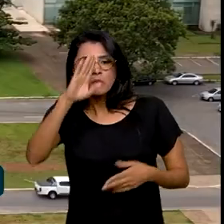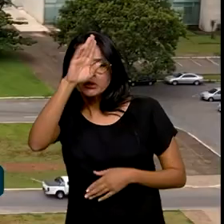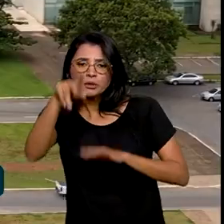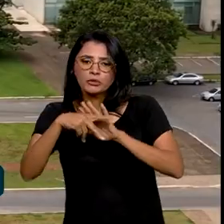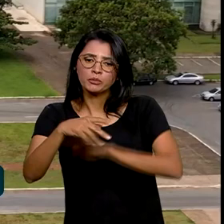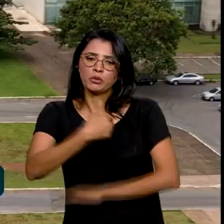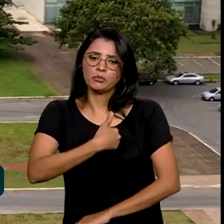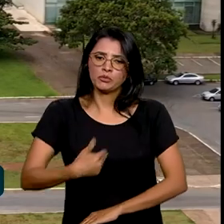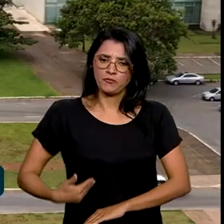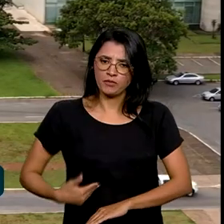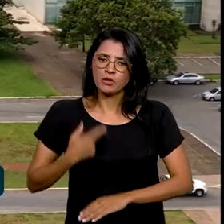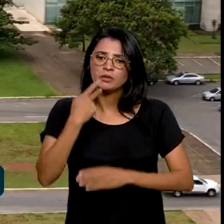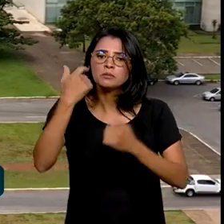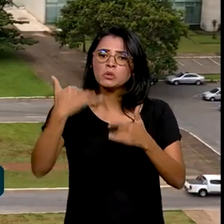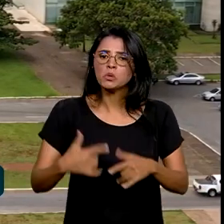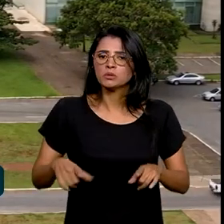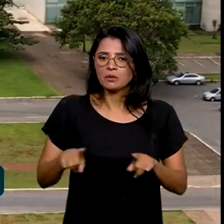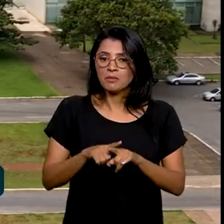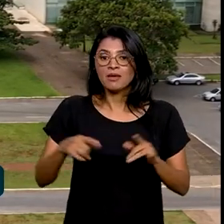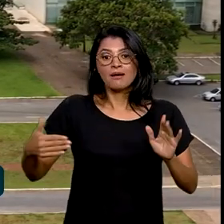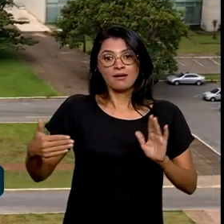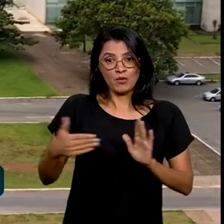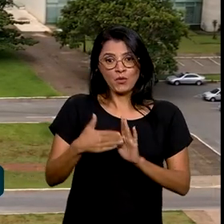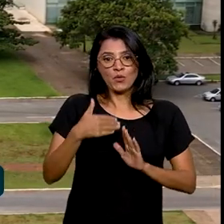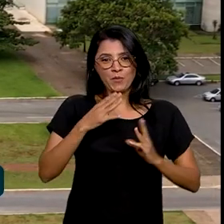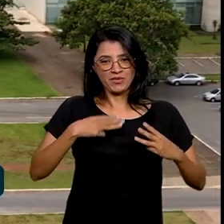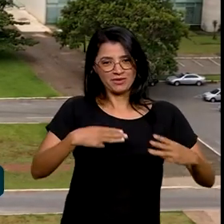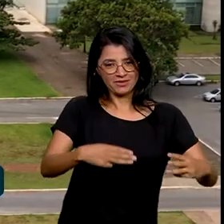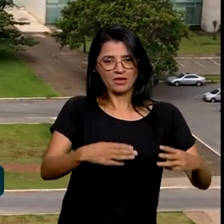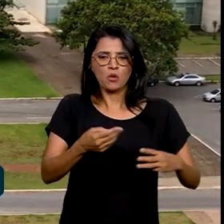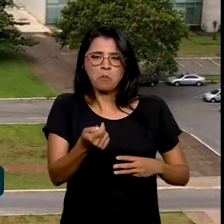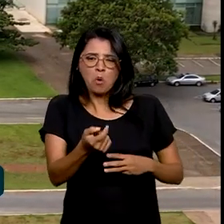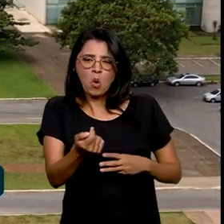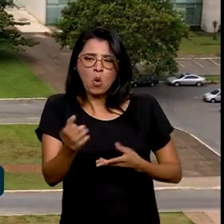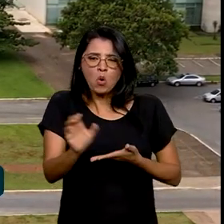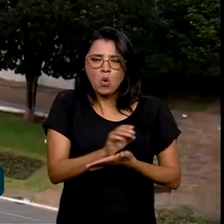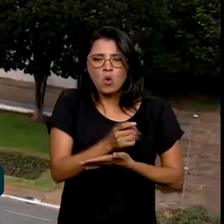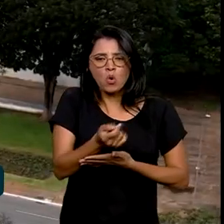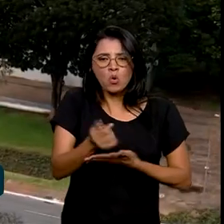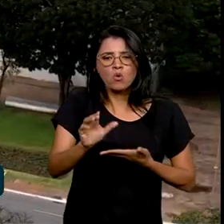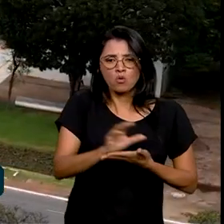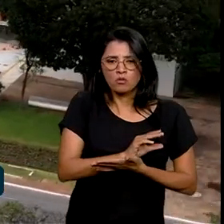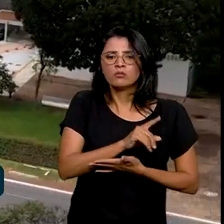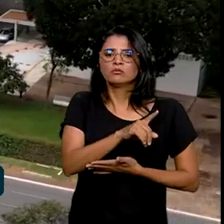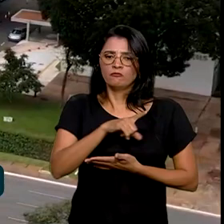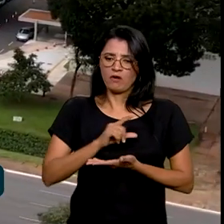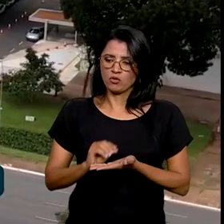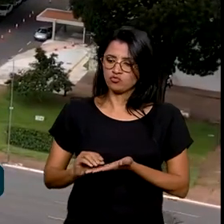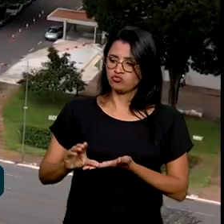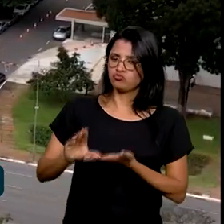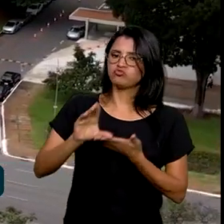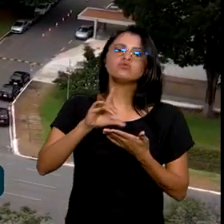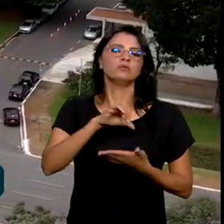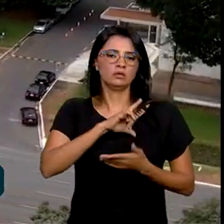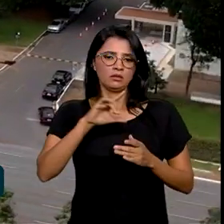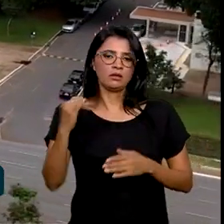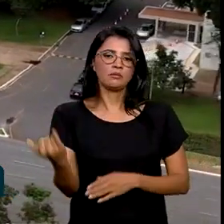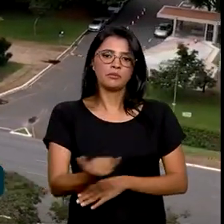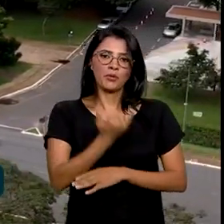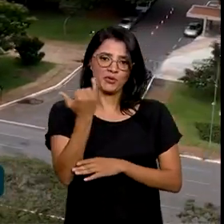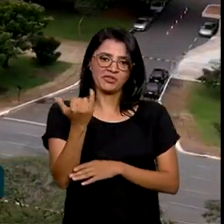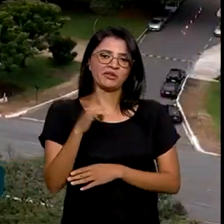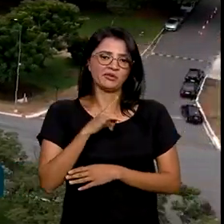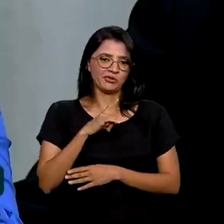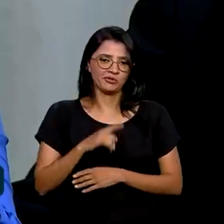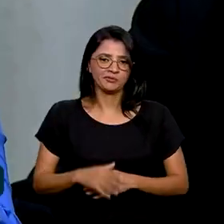governo e ressaltou que até mesmo ministérios com poucos recursos vão ter um aumento significativo de